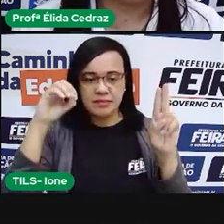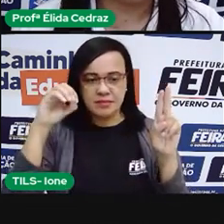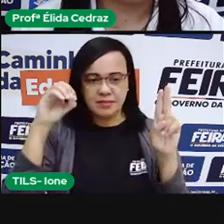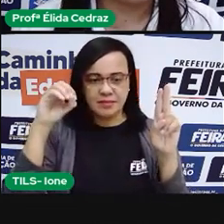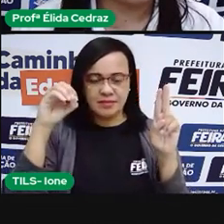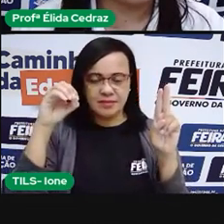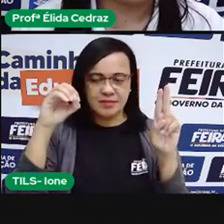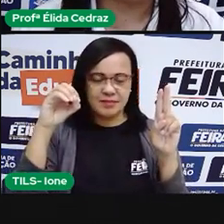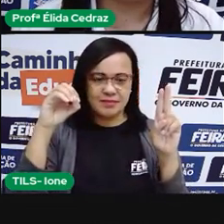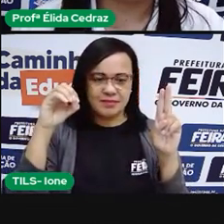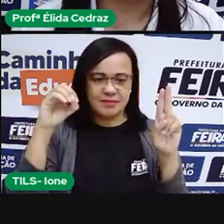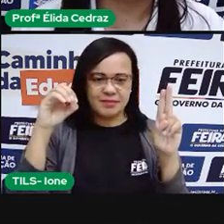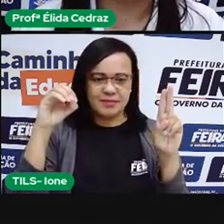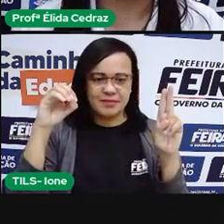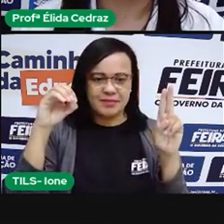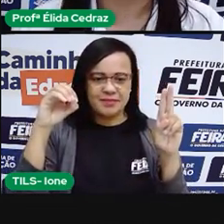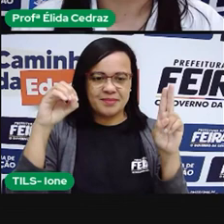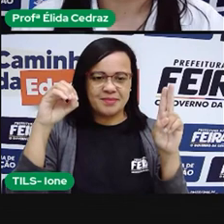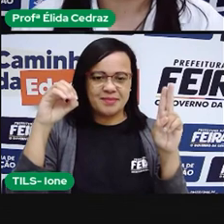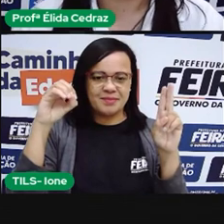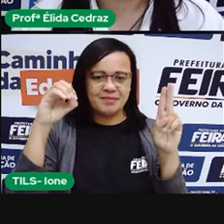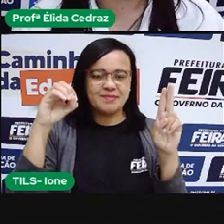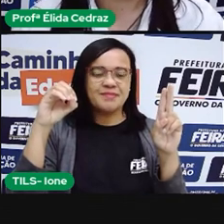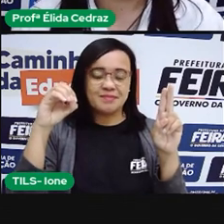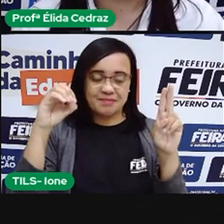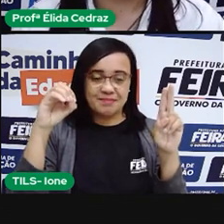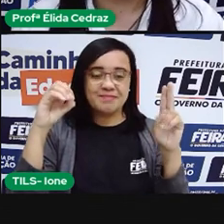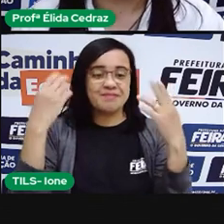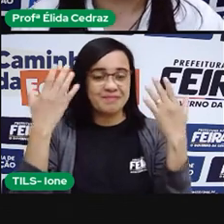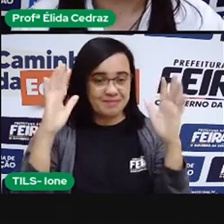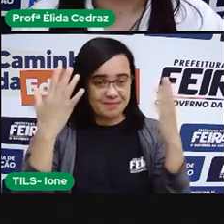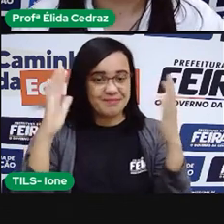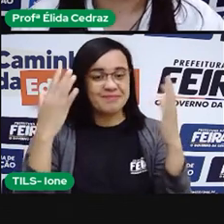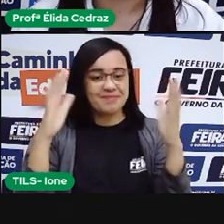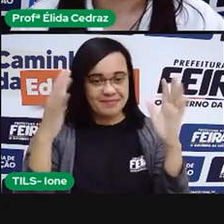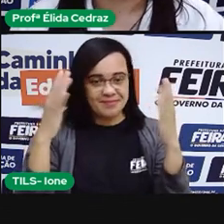Doa. Muito bem.